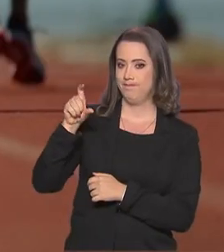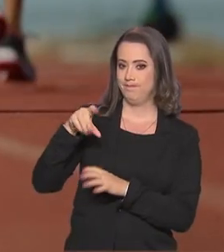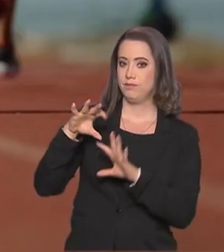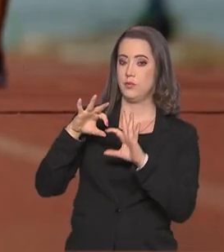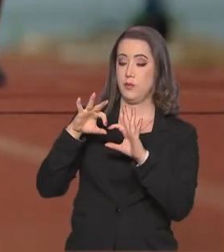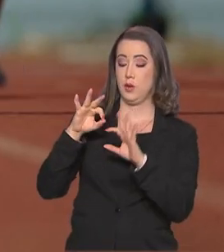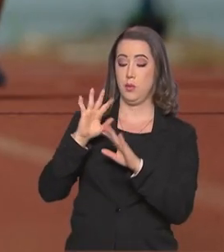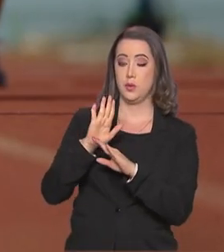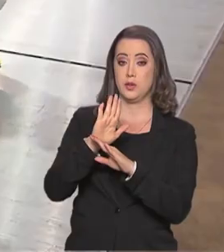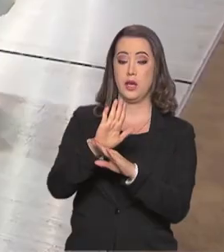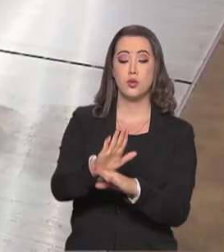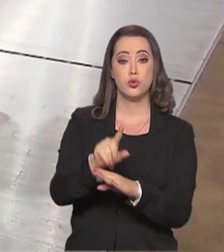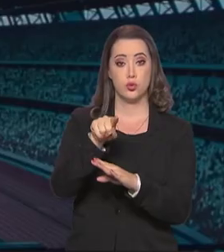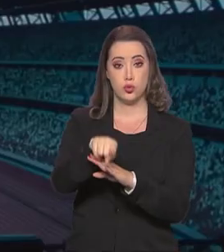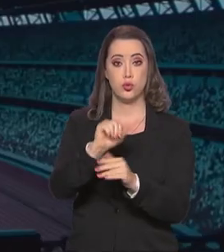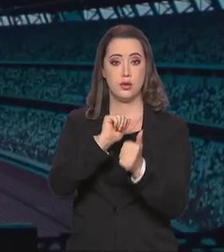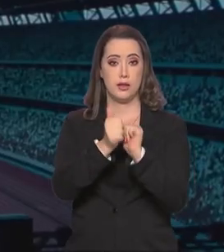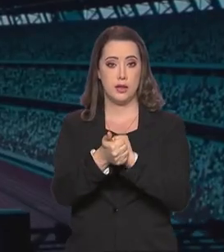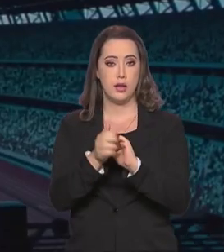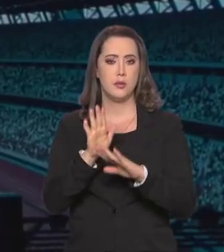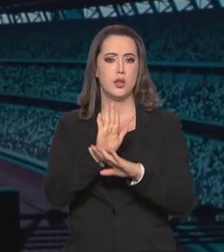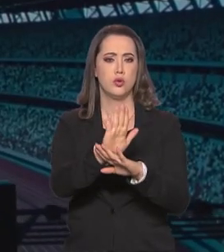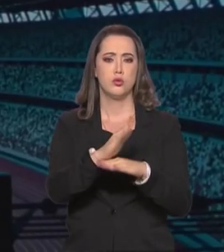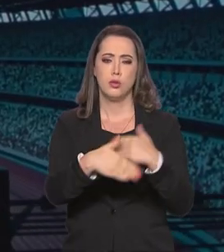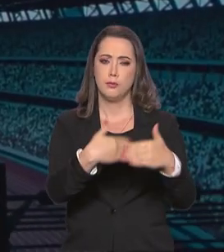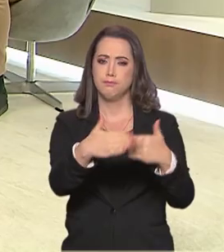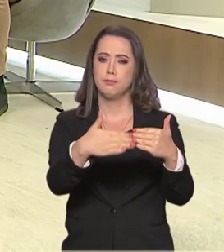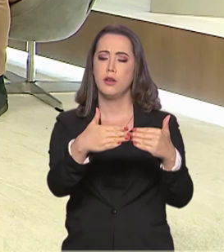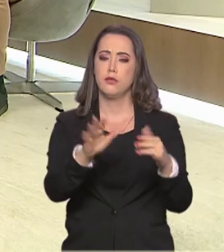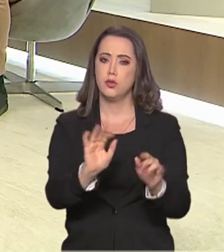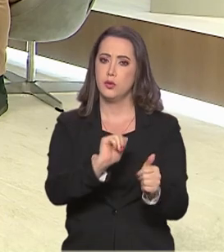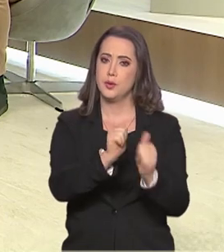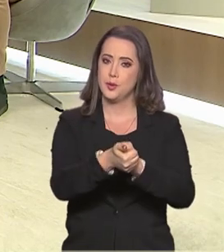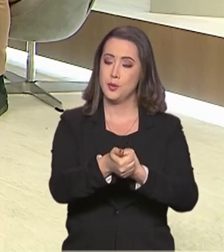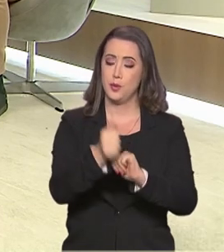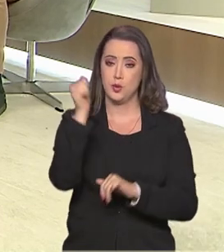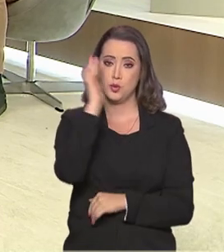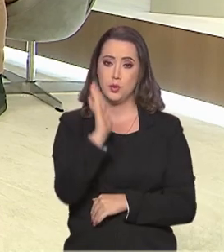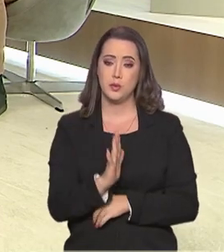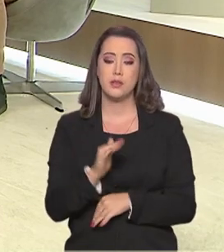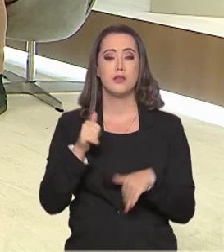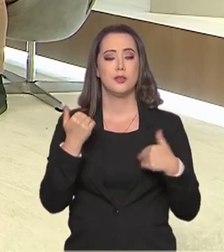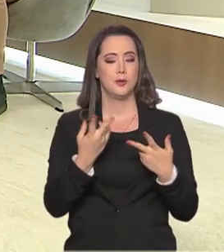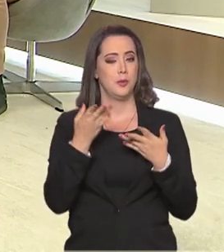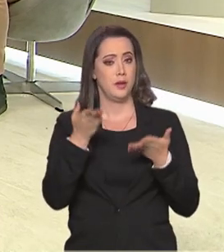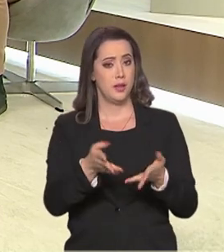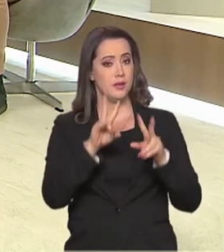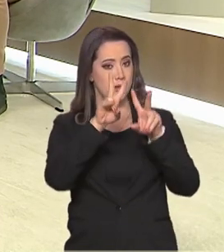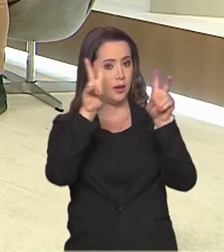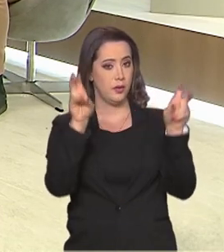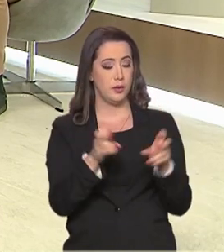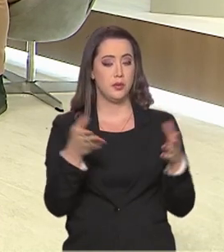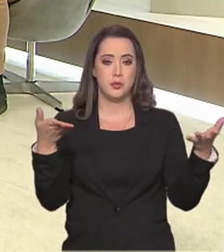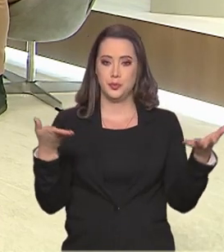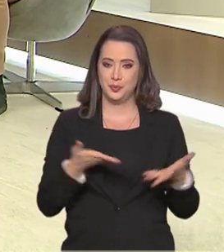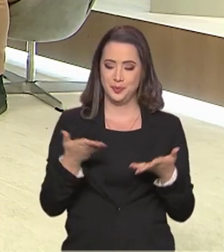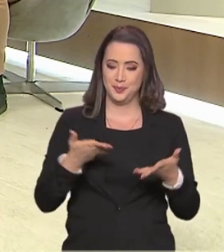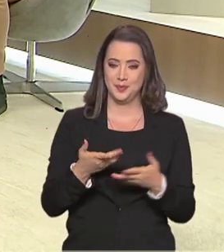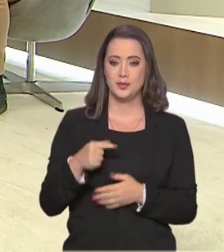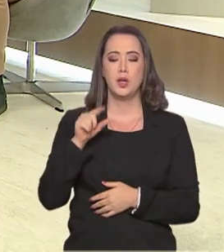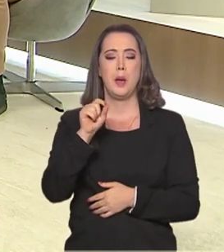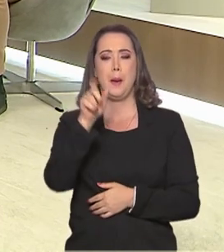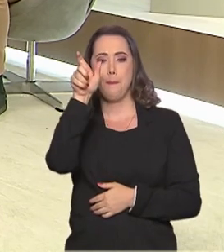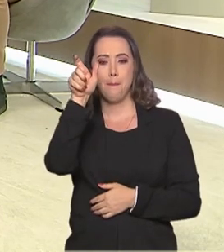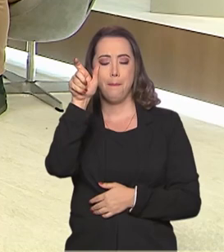um patrocínio do governo federal para o esporte do país. É sobre isso que vamos conversar hoje aqui no Brasil em Pauta. Quem nos